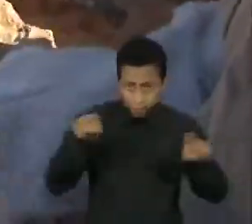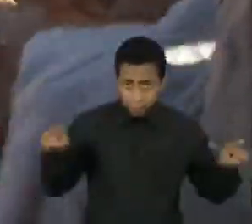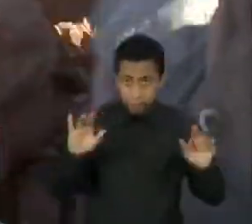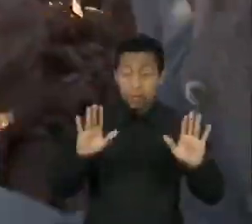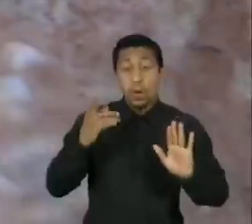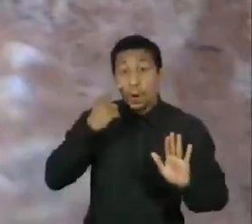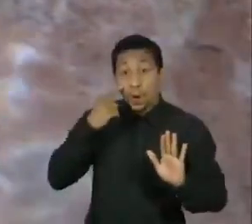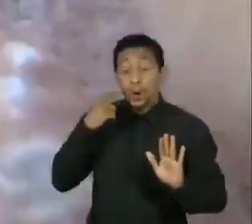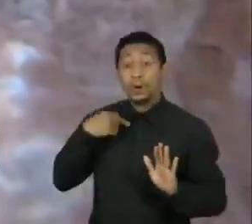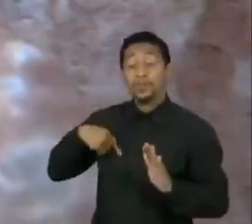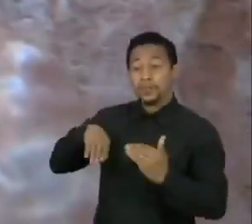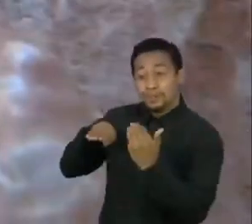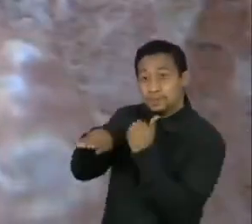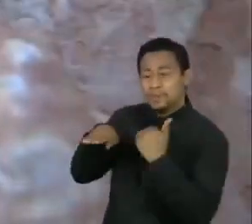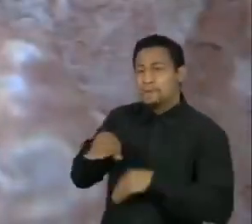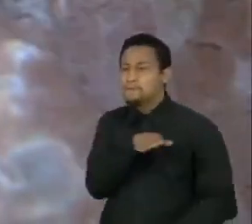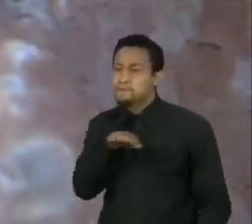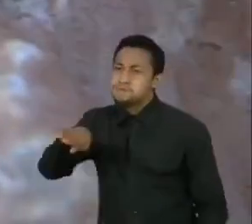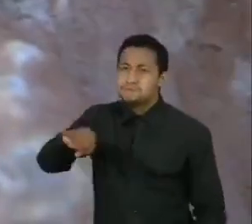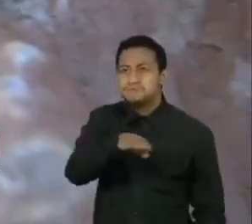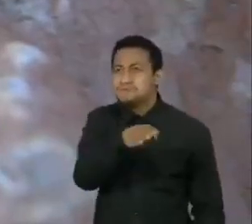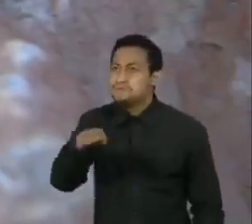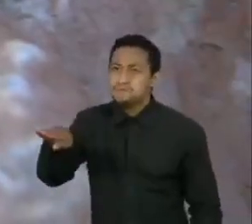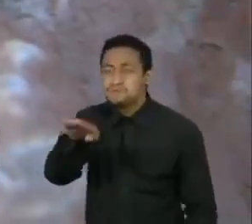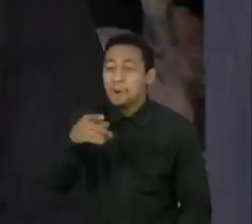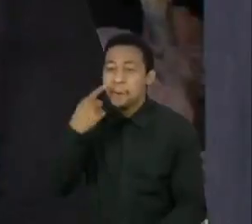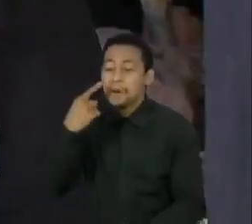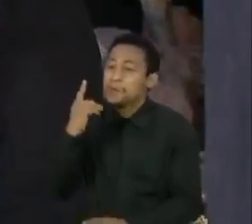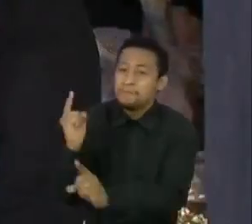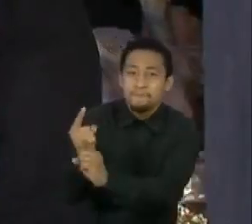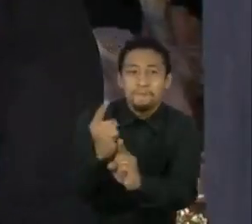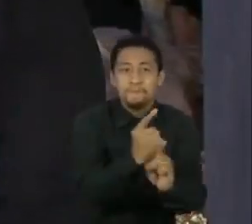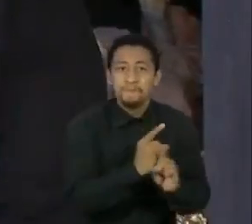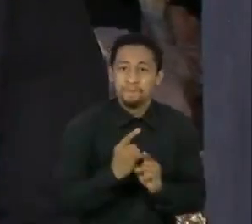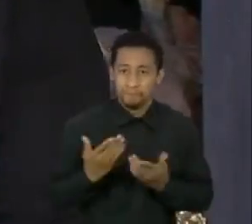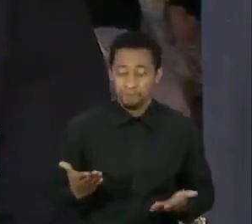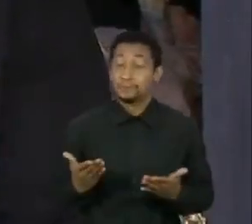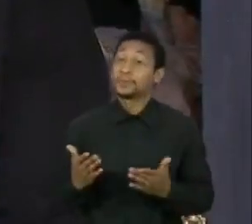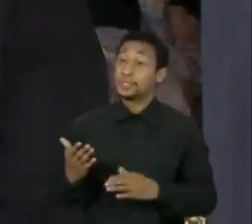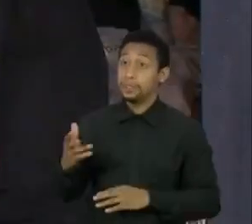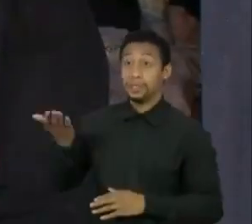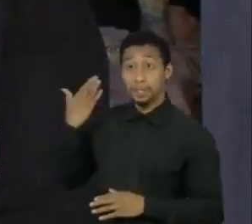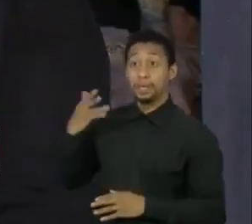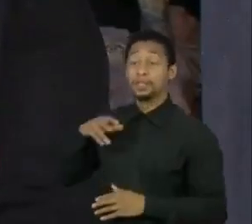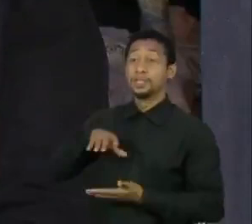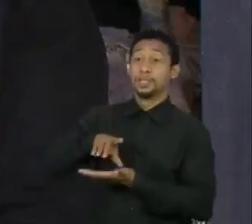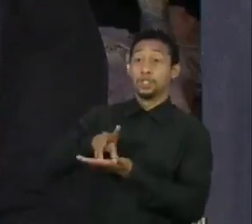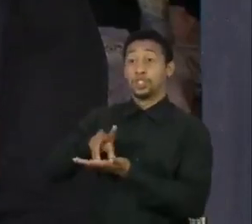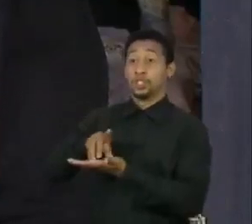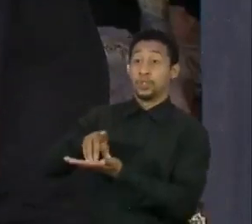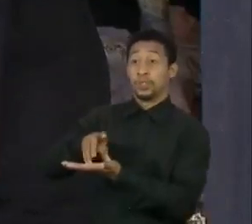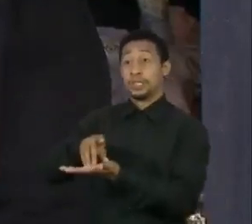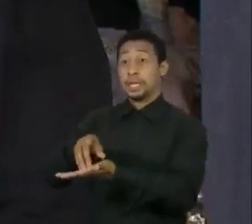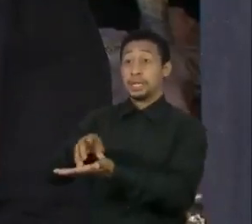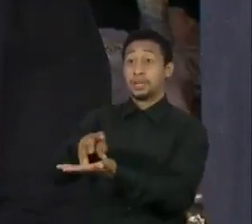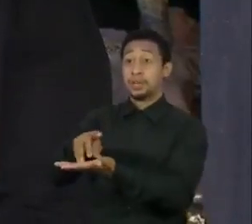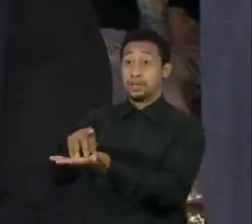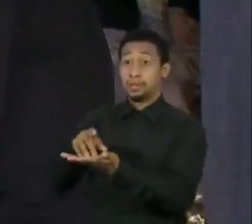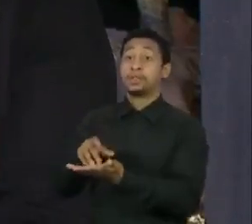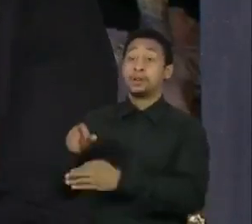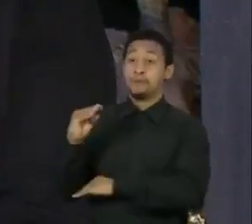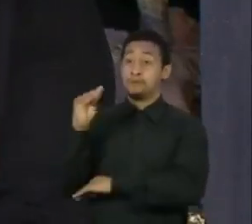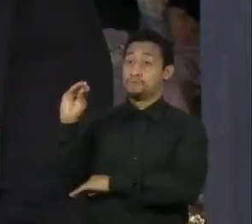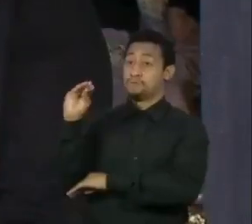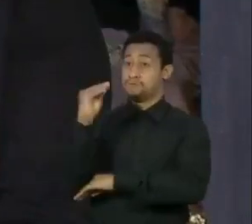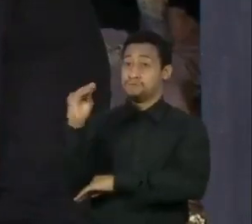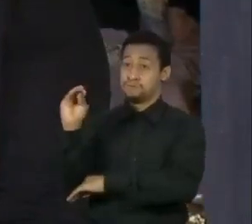Paulista dos Dinos, para mostrar os vestígios deste passado. Eles moravam por aqui com certeza. Eles estavam por aqui e